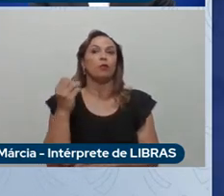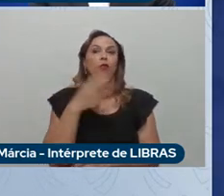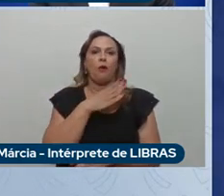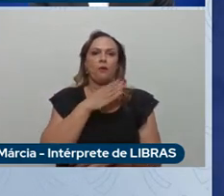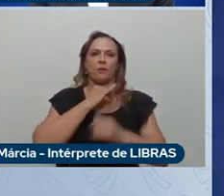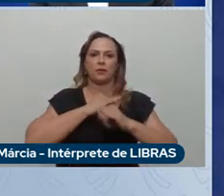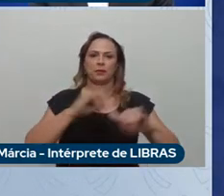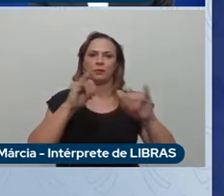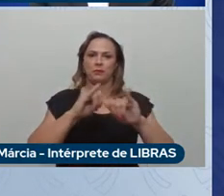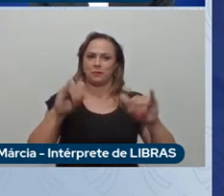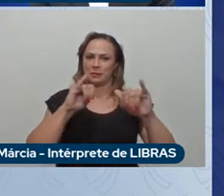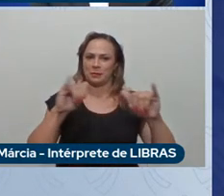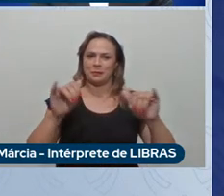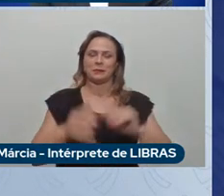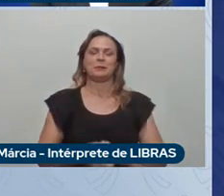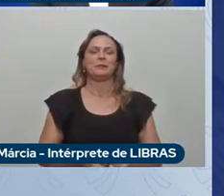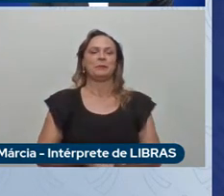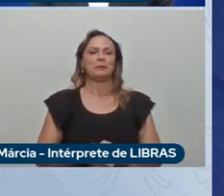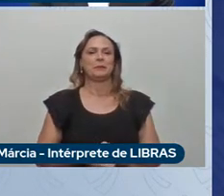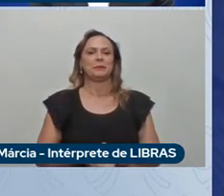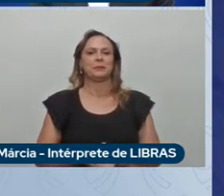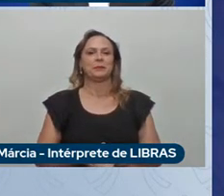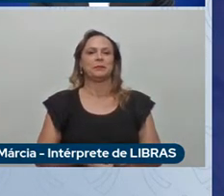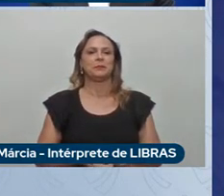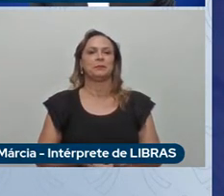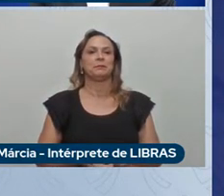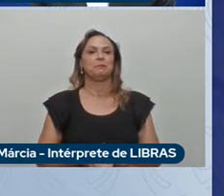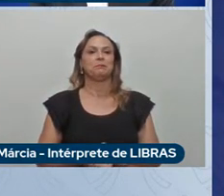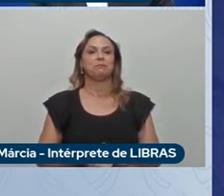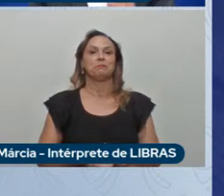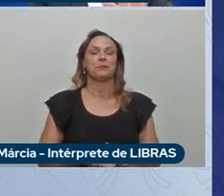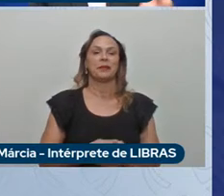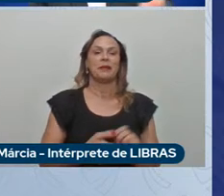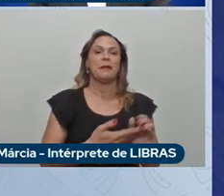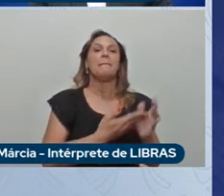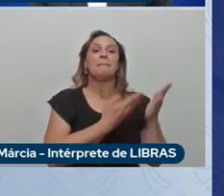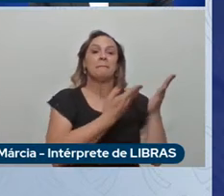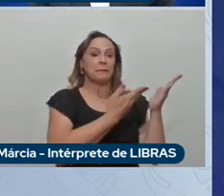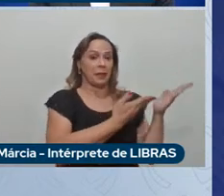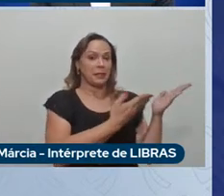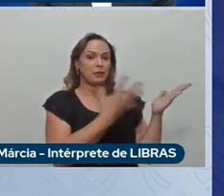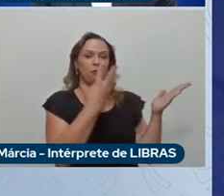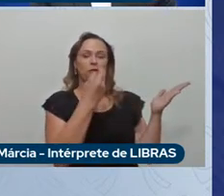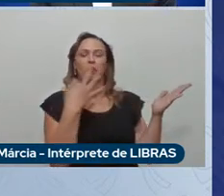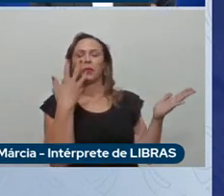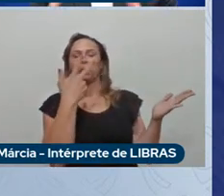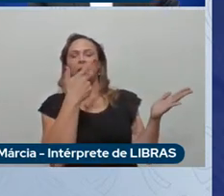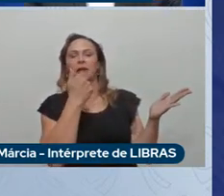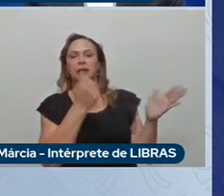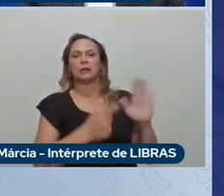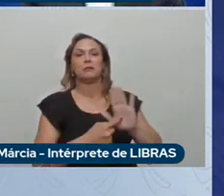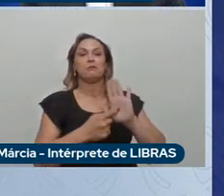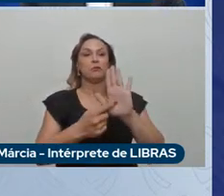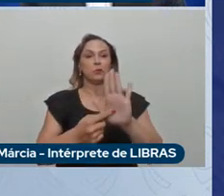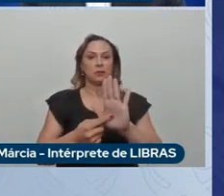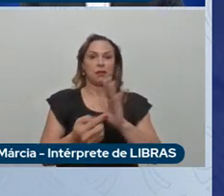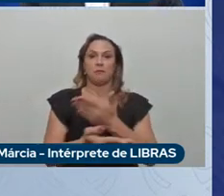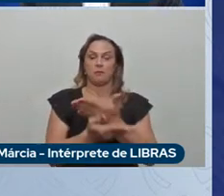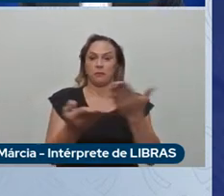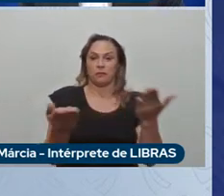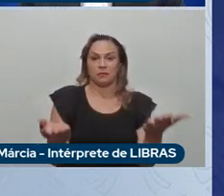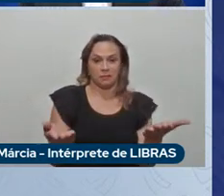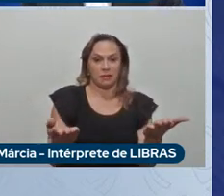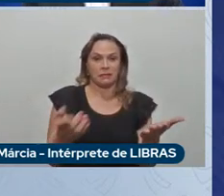próximo e essa foto linda é um sinal para todos vocês se interessar a Stellantis